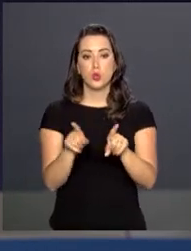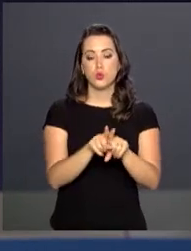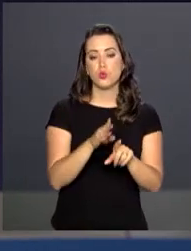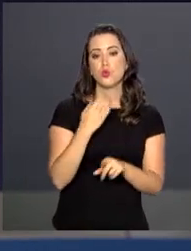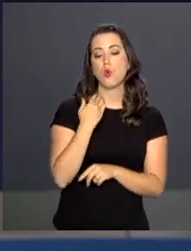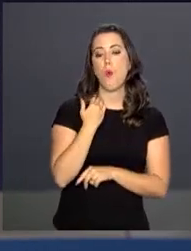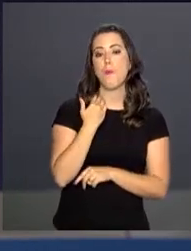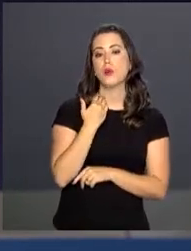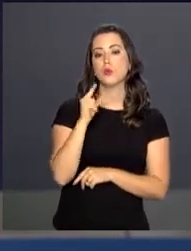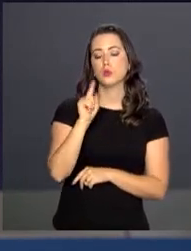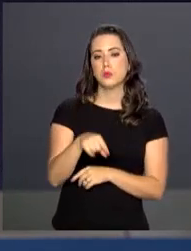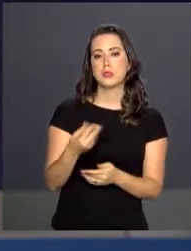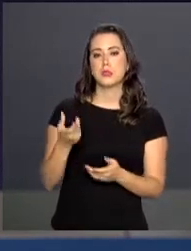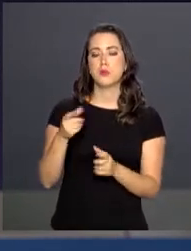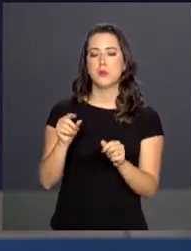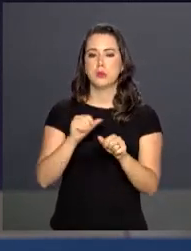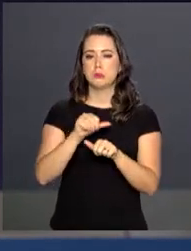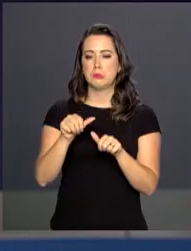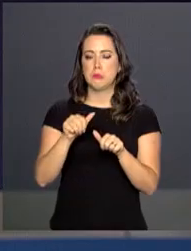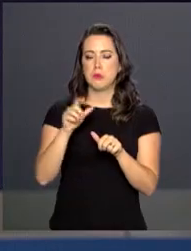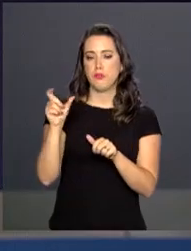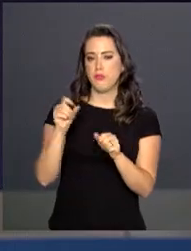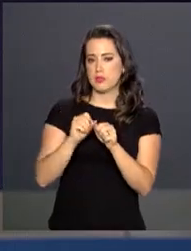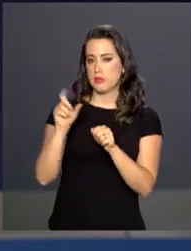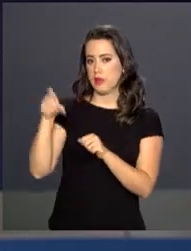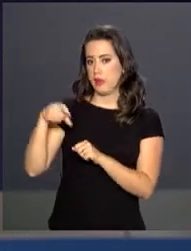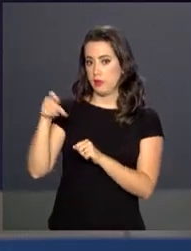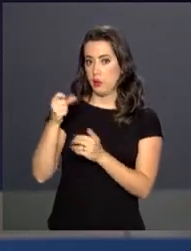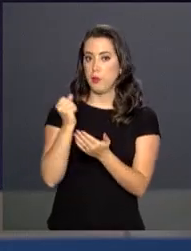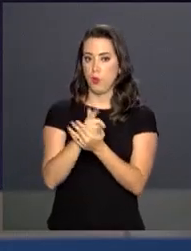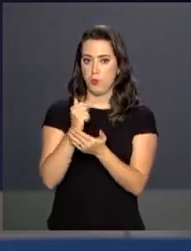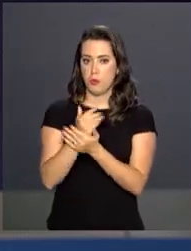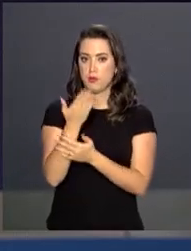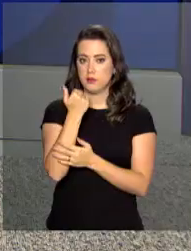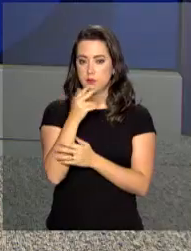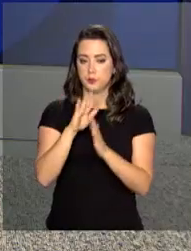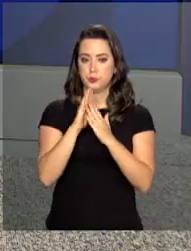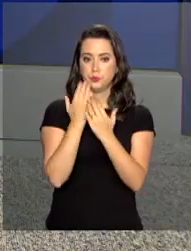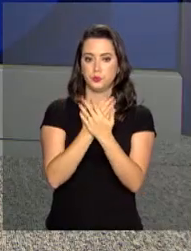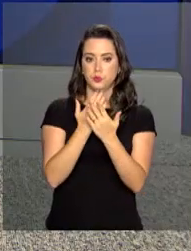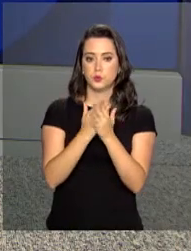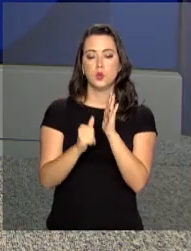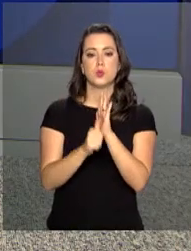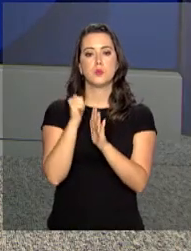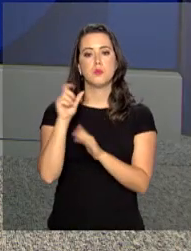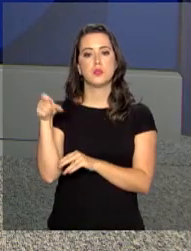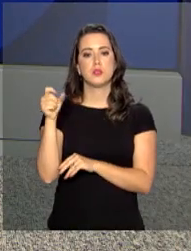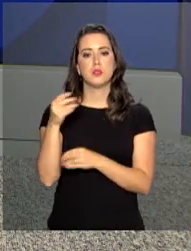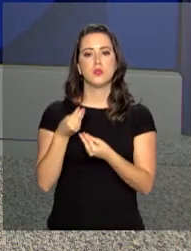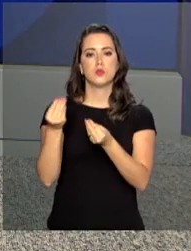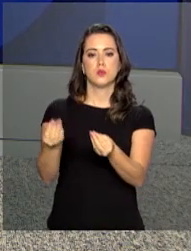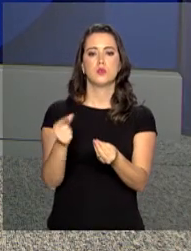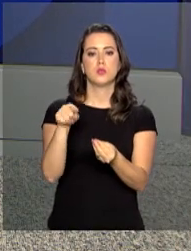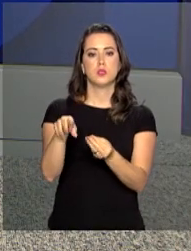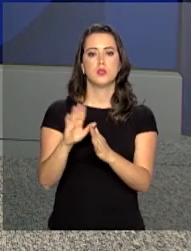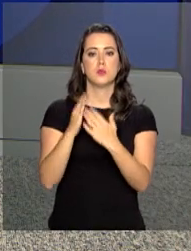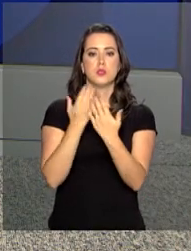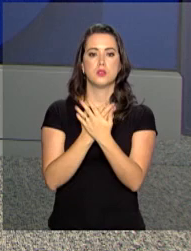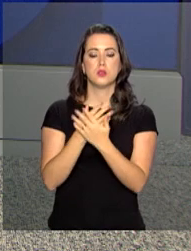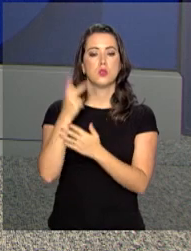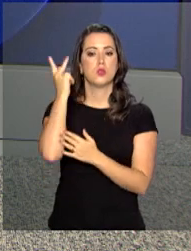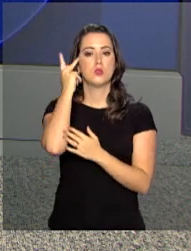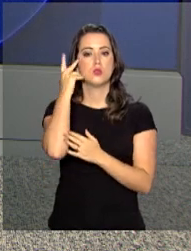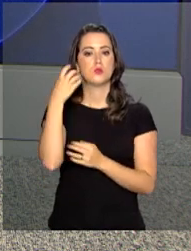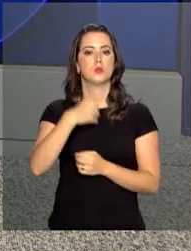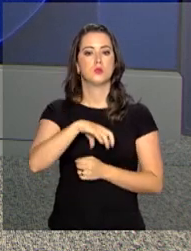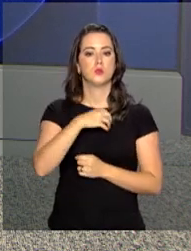para a emissão de cartões para aquisição de alimentos nas escolas. Os primeiros cartões foram entregues para escolas de São